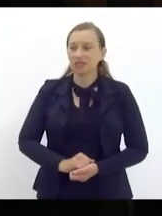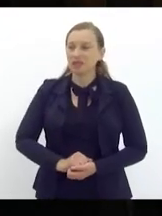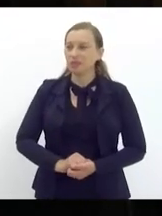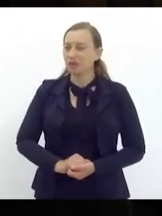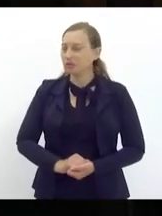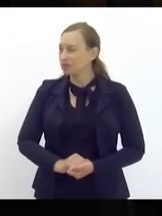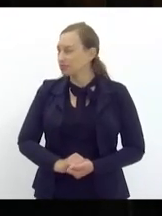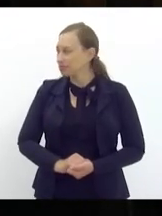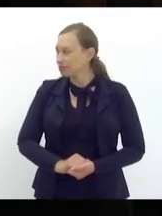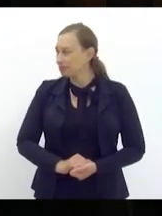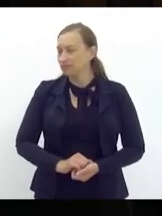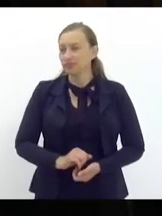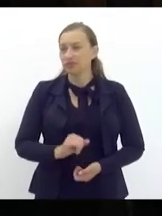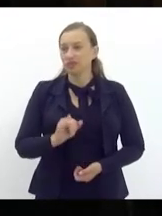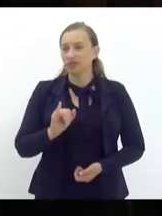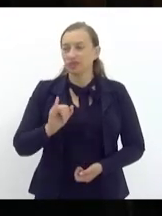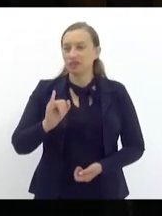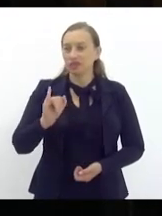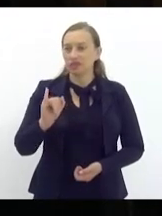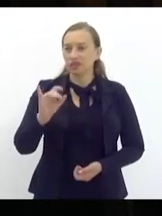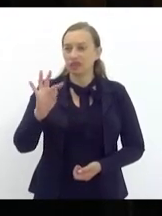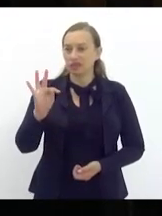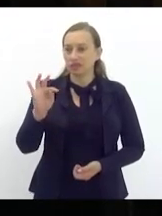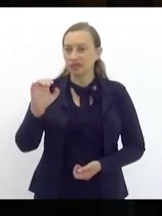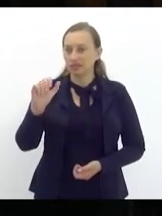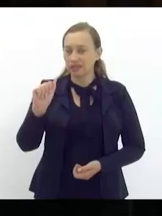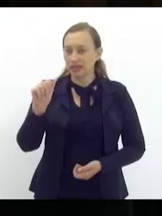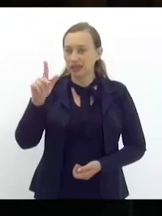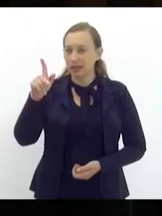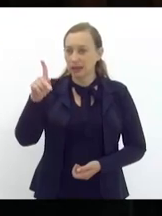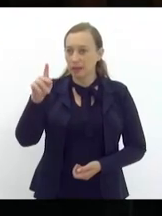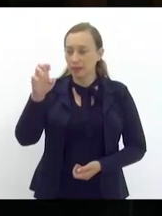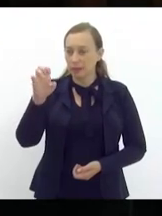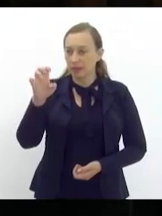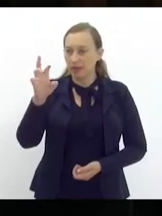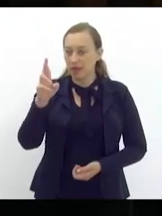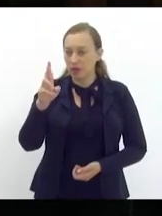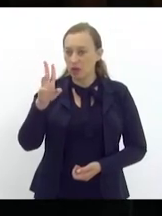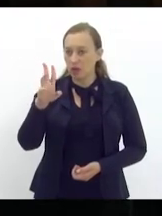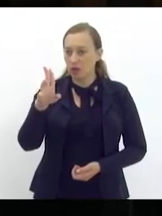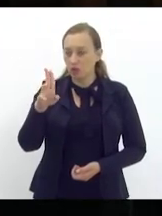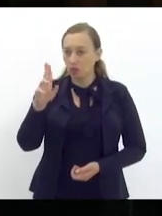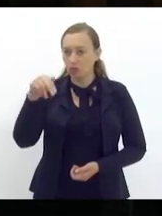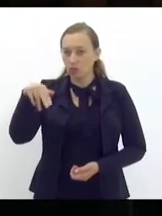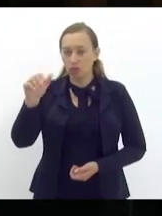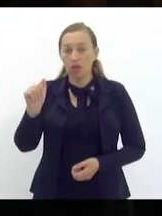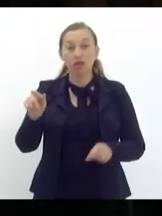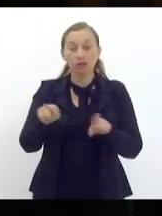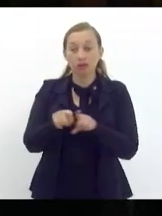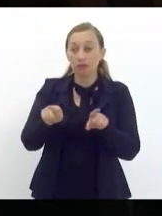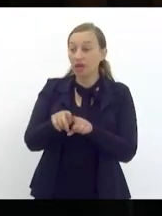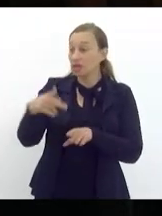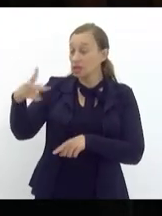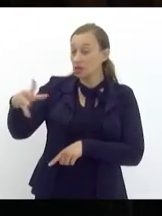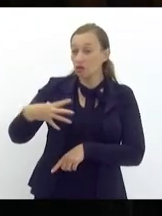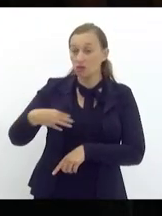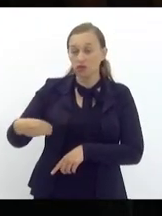Alfredão decepção com seu filho que foi eleito deputado federal Murilo